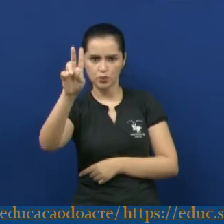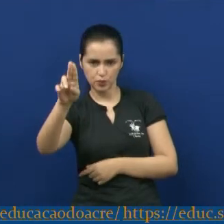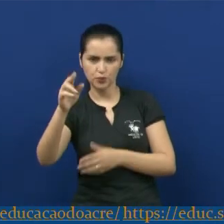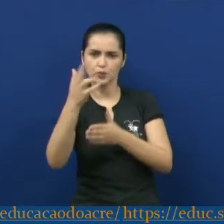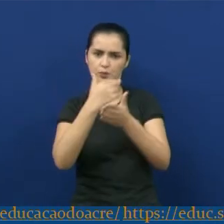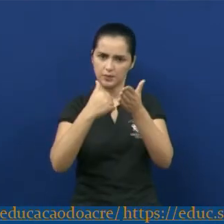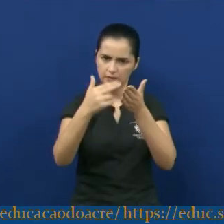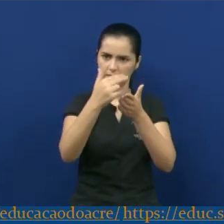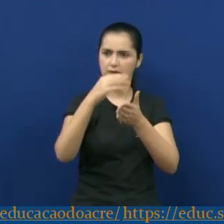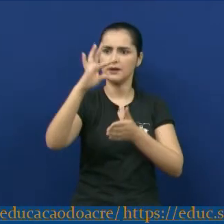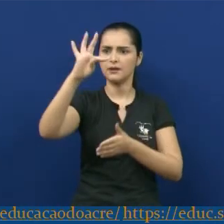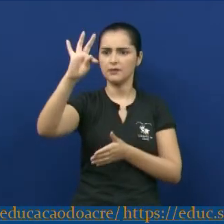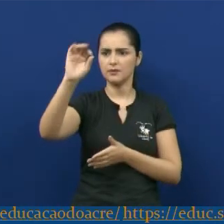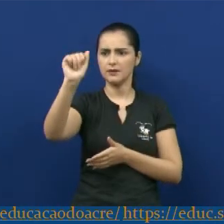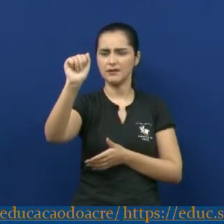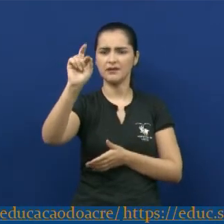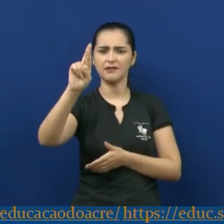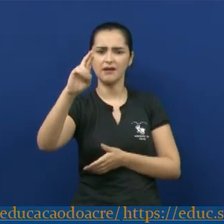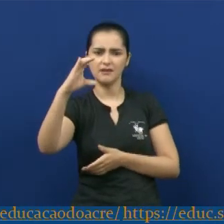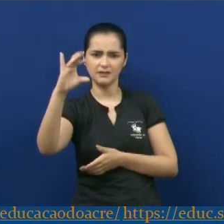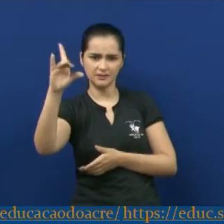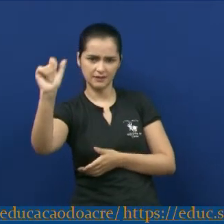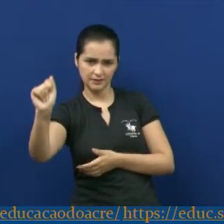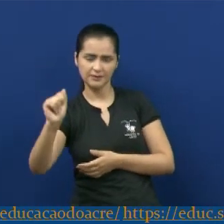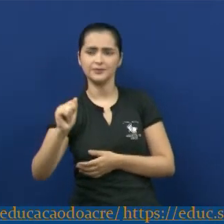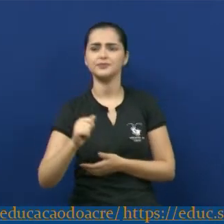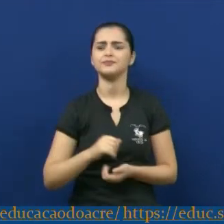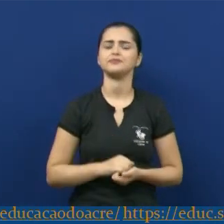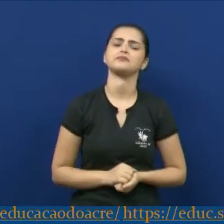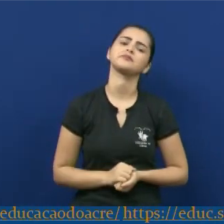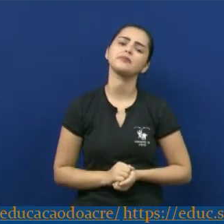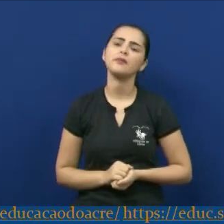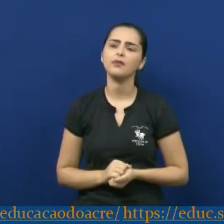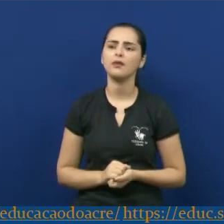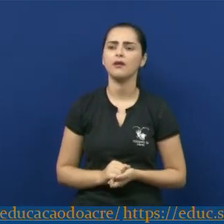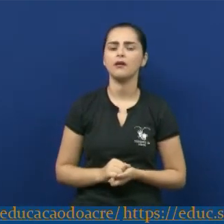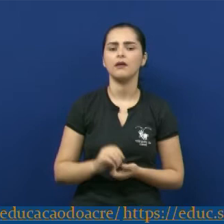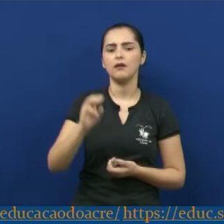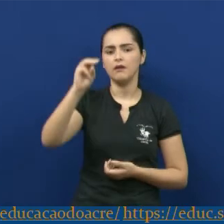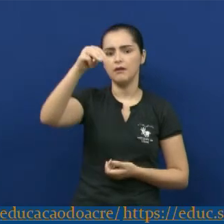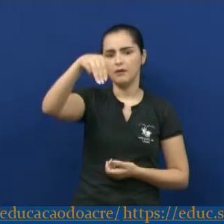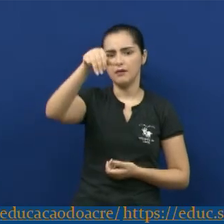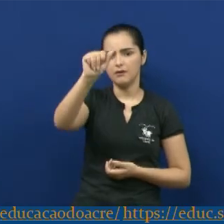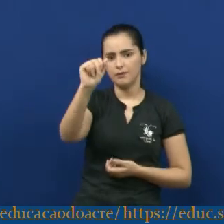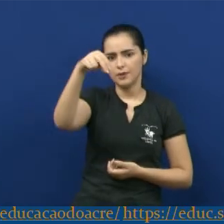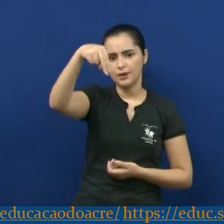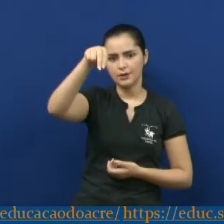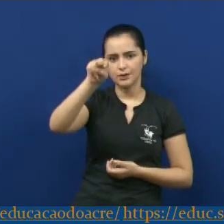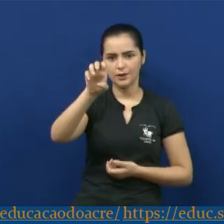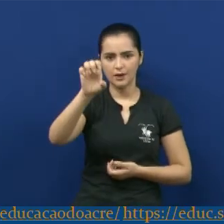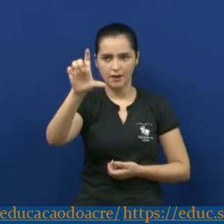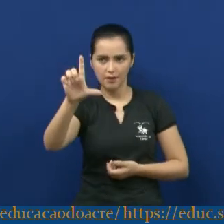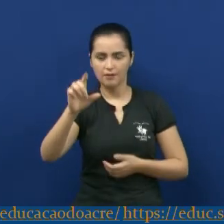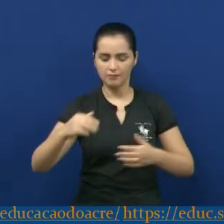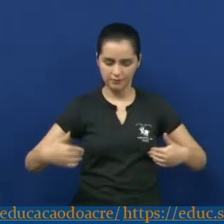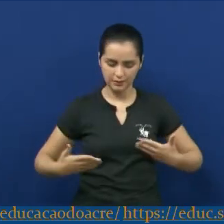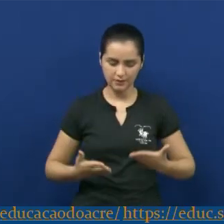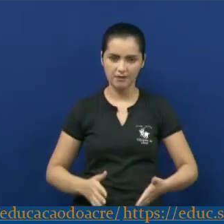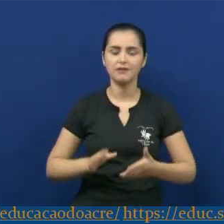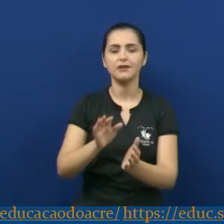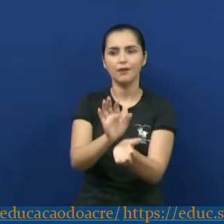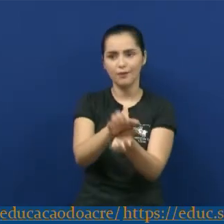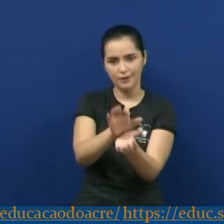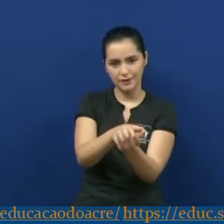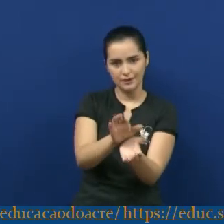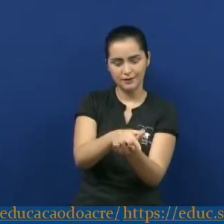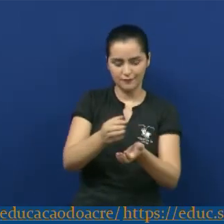Bom, o Manuel Bandeira, que nasceu em 19 de abril de 1986, em Recife. Poeta, professor, tradutor e